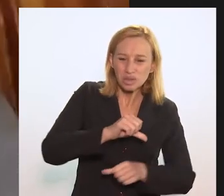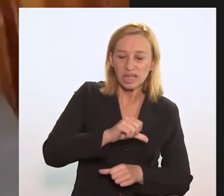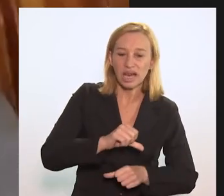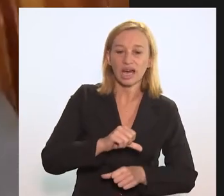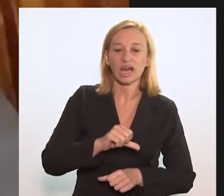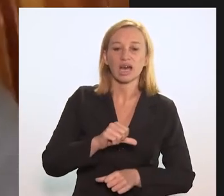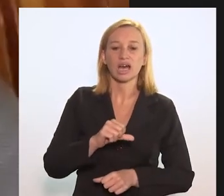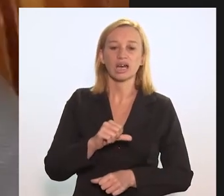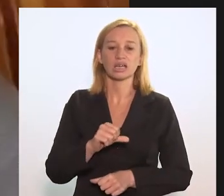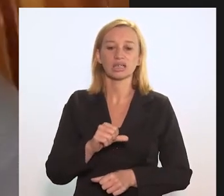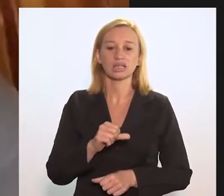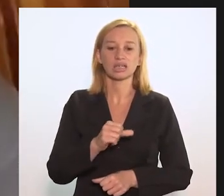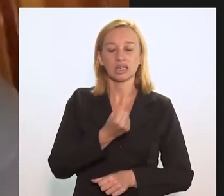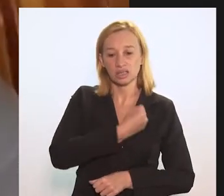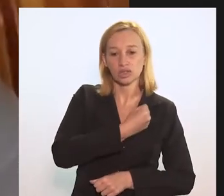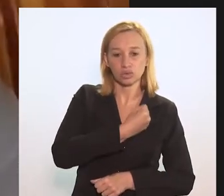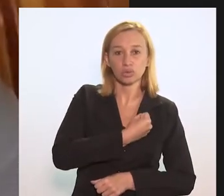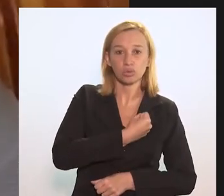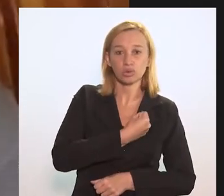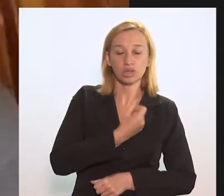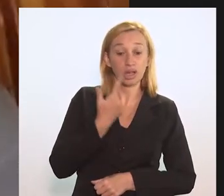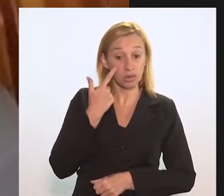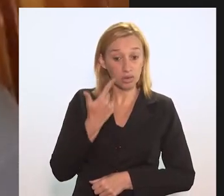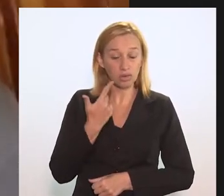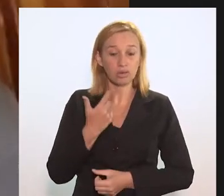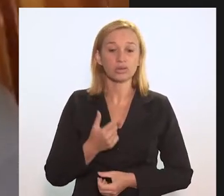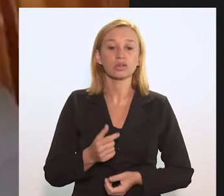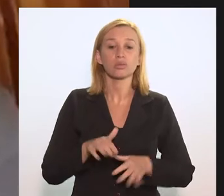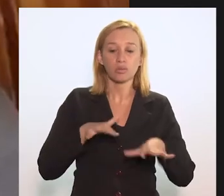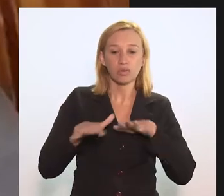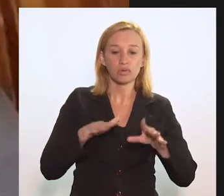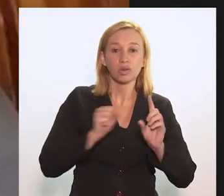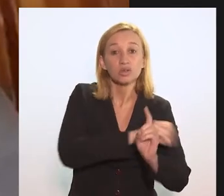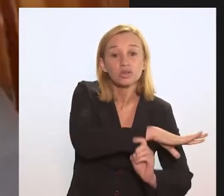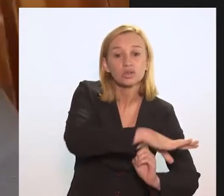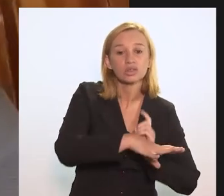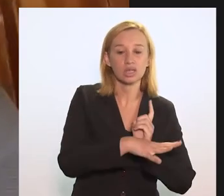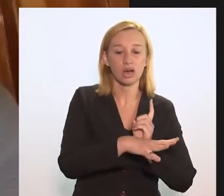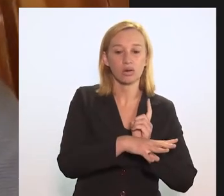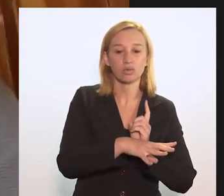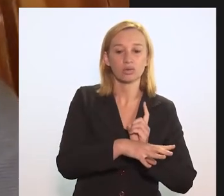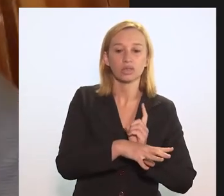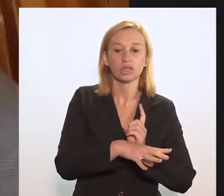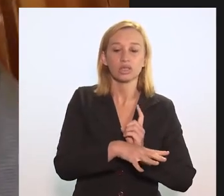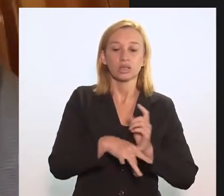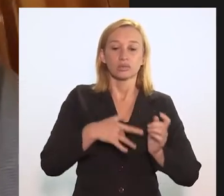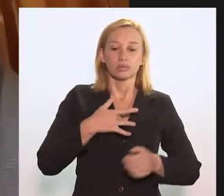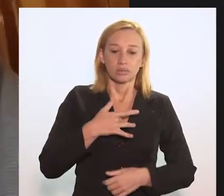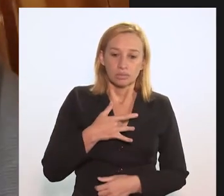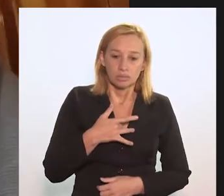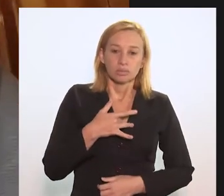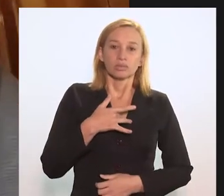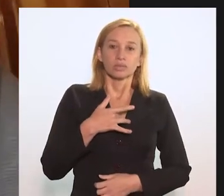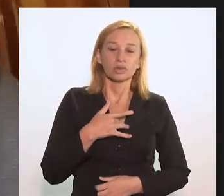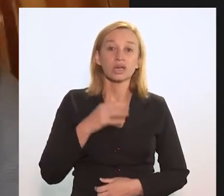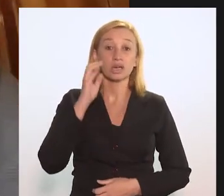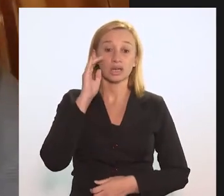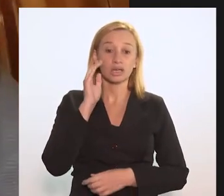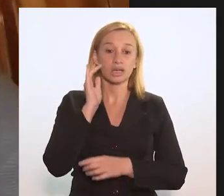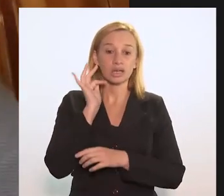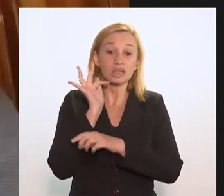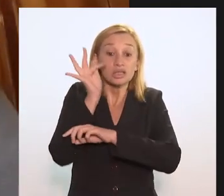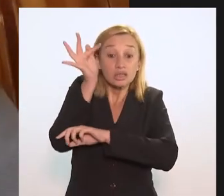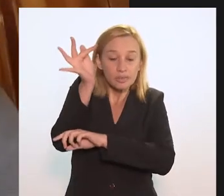que nós já descrevemos aqui detalhadamente. Nós, enquanto movimento social, junto com a tuberculose, nós vemos com bastante